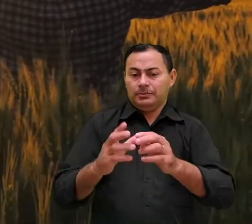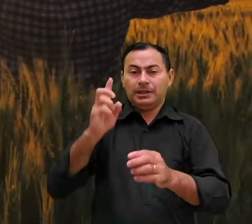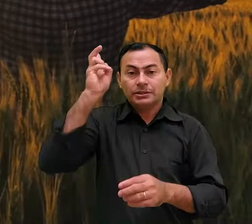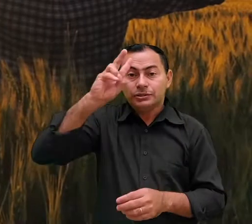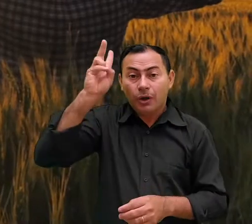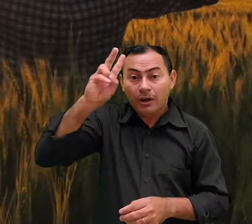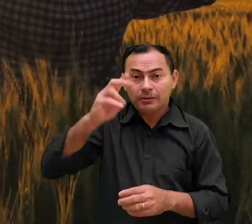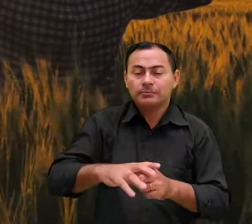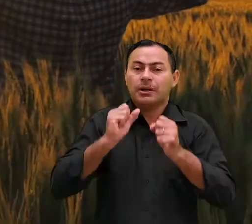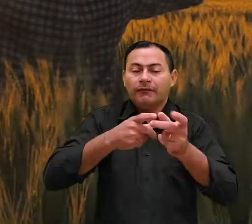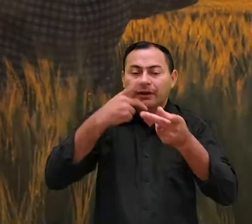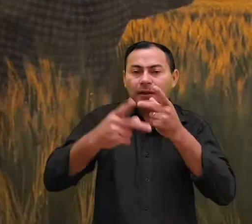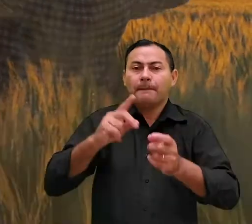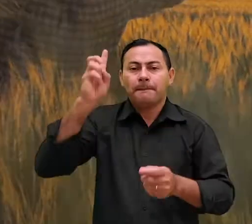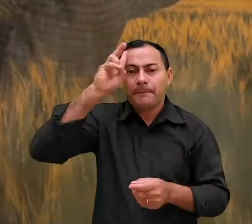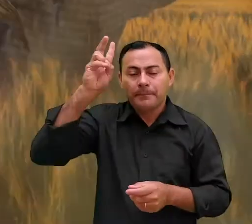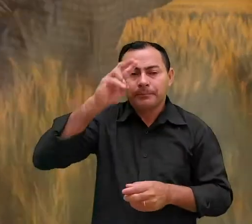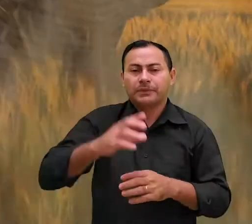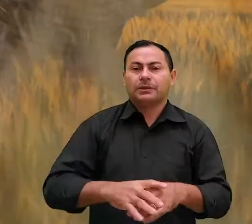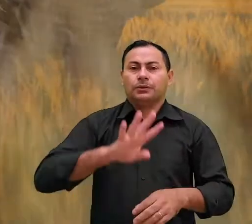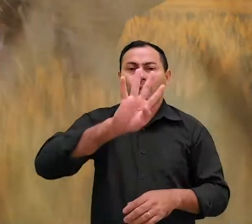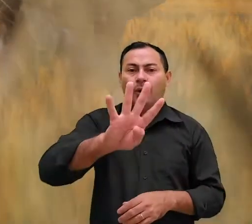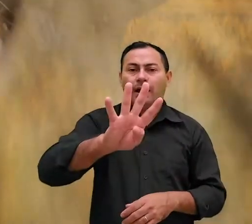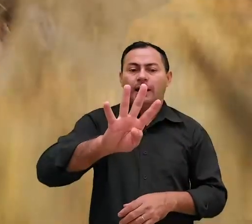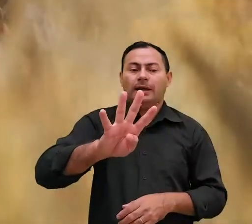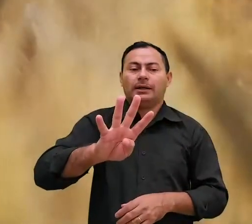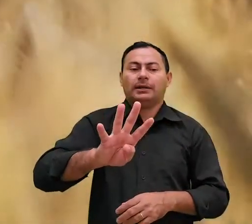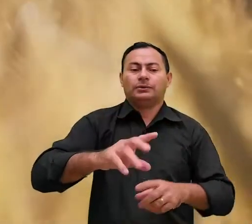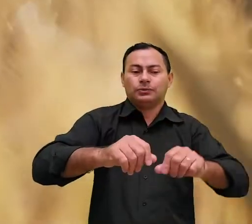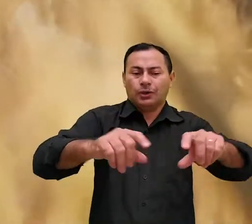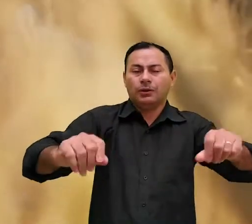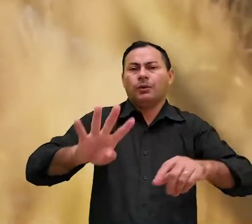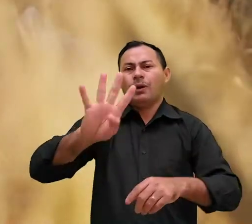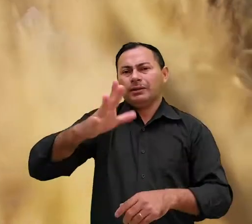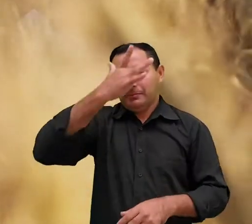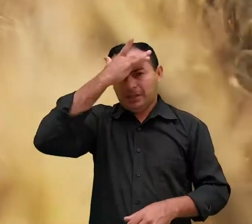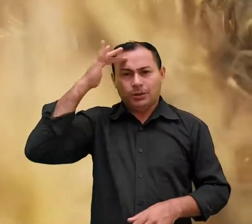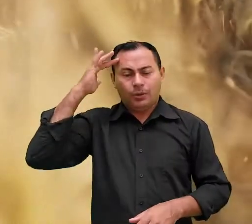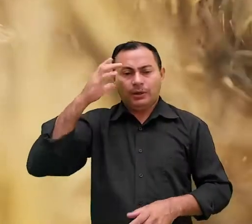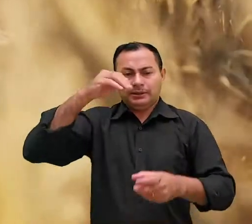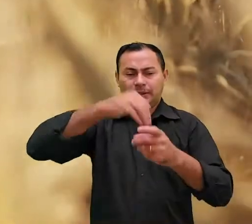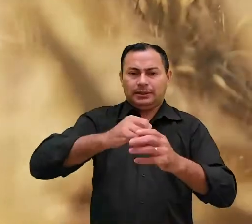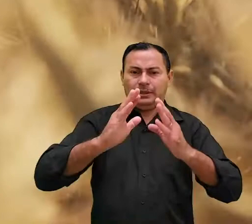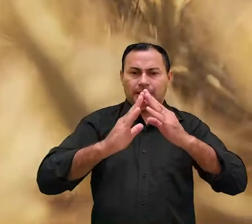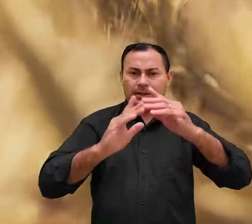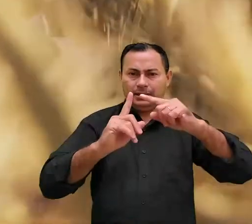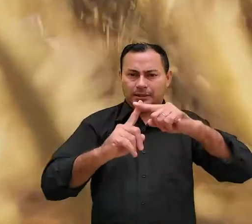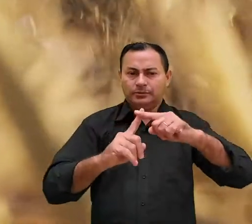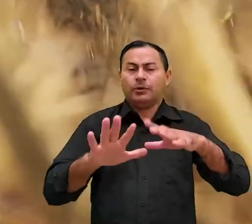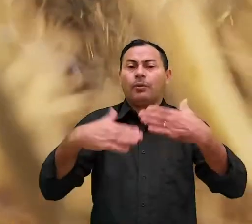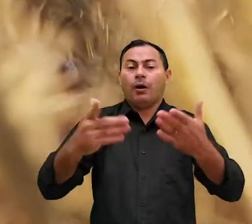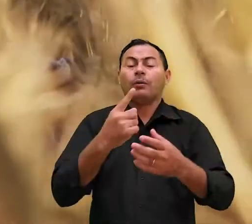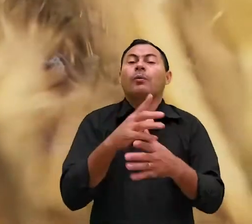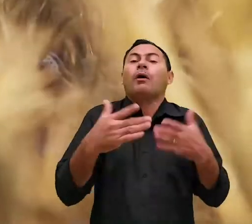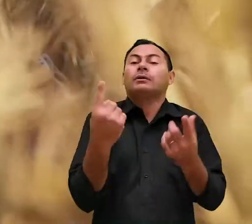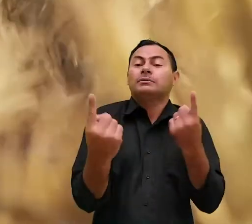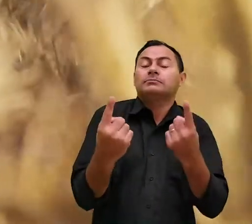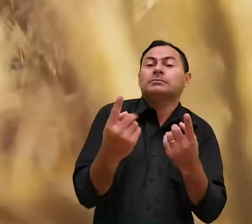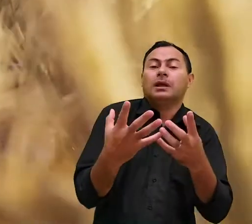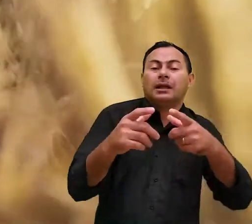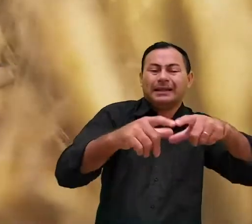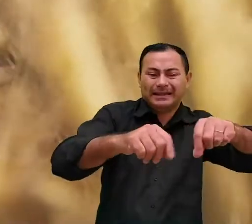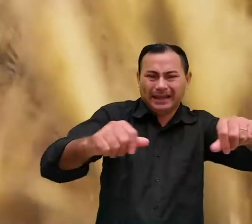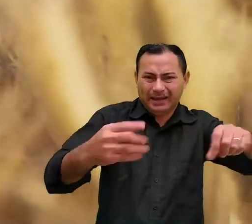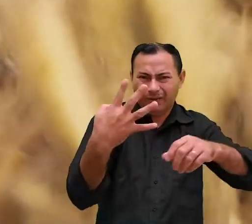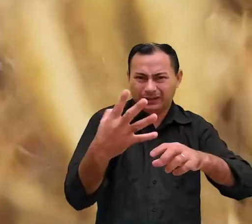esta parábola poderia se chamar a parábola dos quatro solos ou quatro homens na igreja qual deles é você